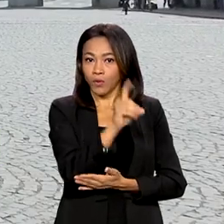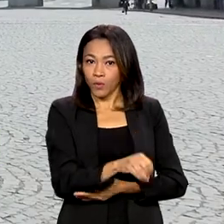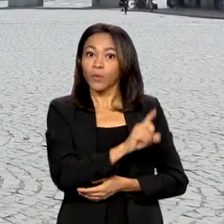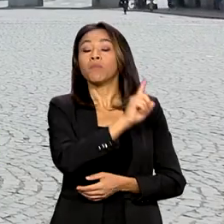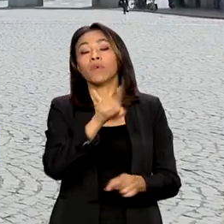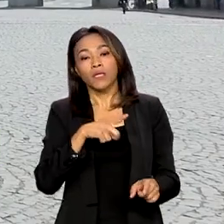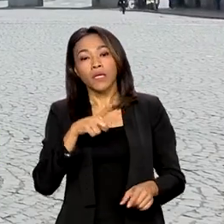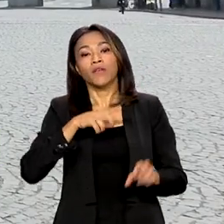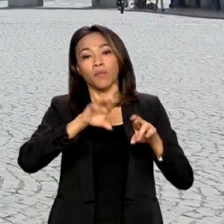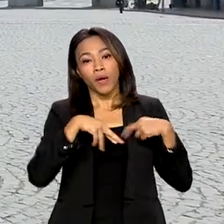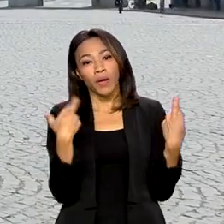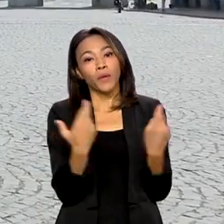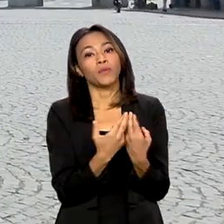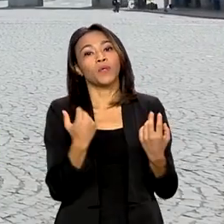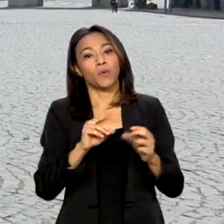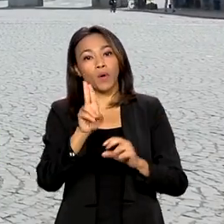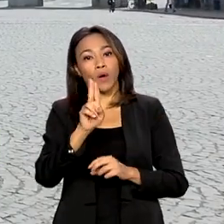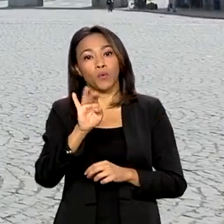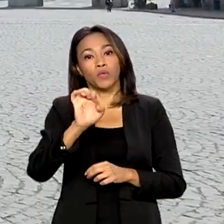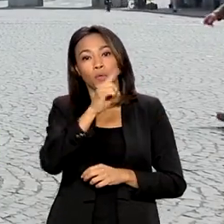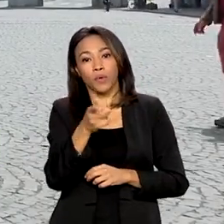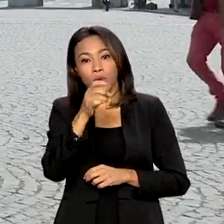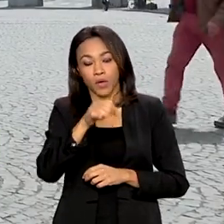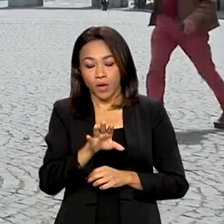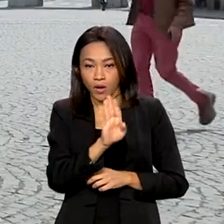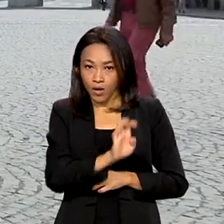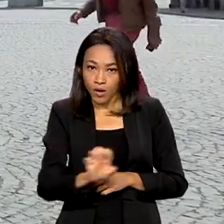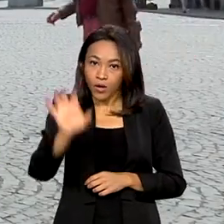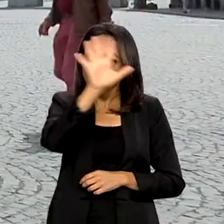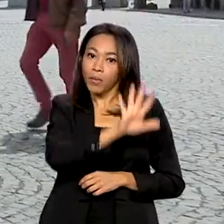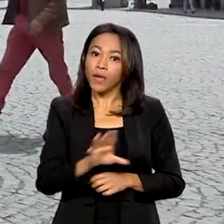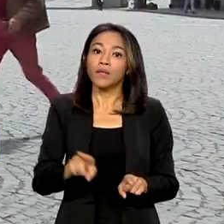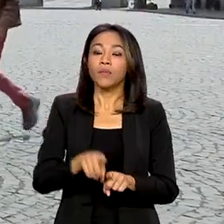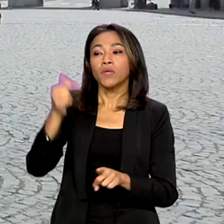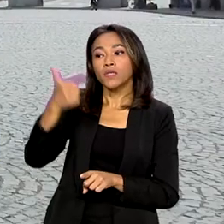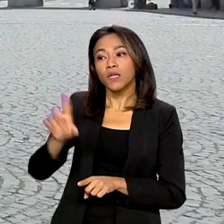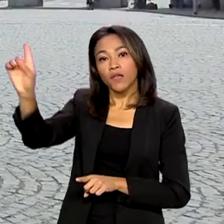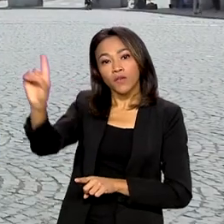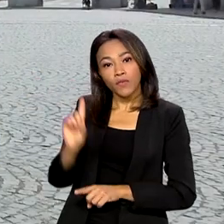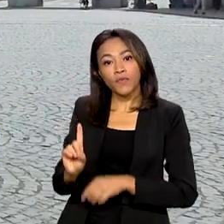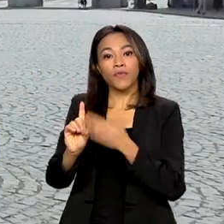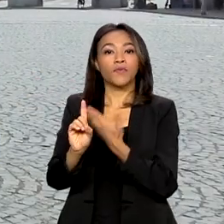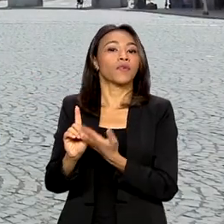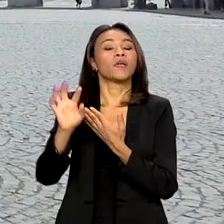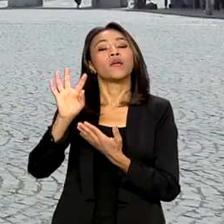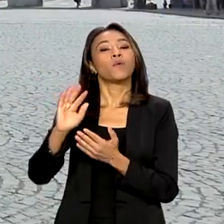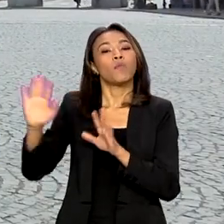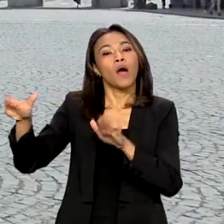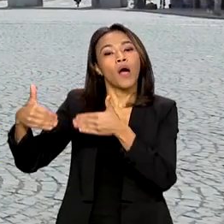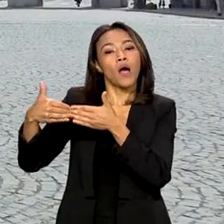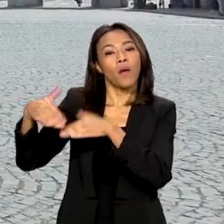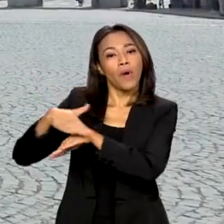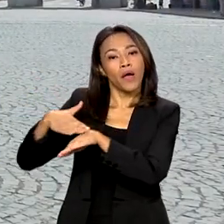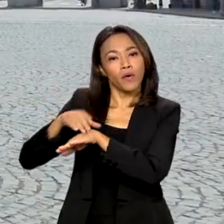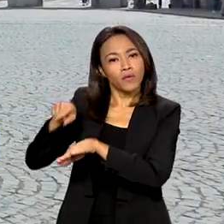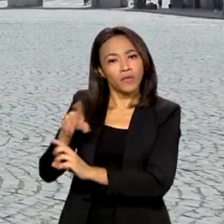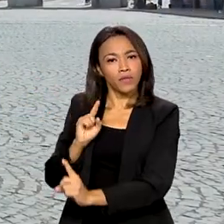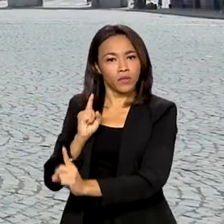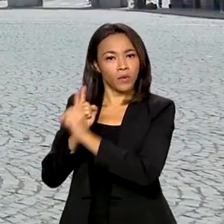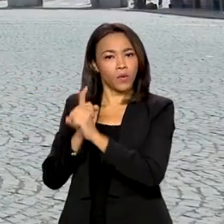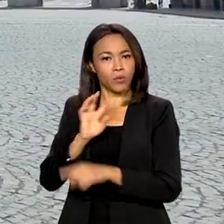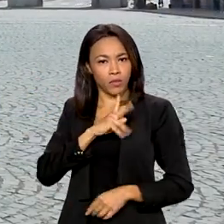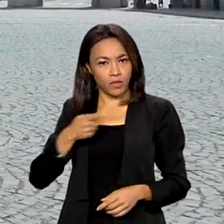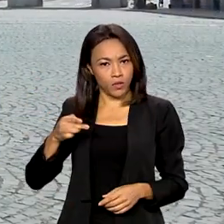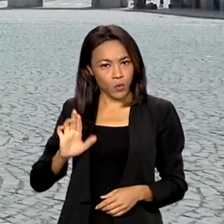União Europeia. O presidente Lula teve um encontro com a presidenta da Comissão Europeia, Ursula von der Leyen. Nesse encontro, o presidente